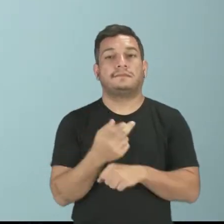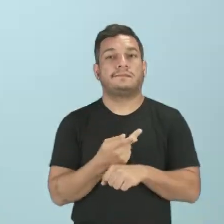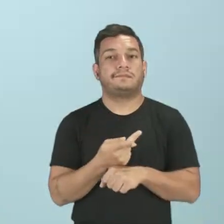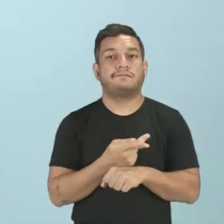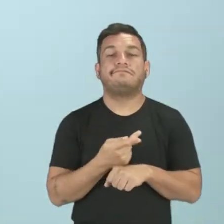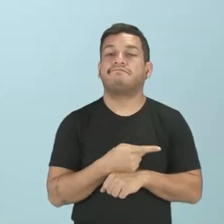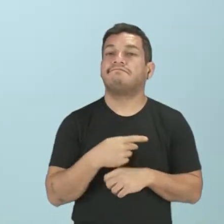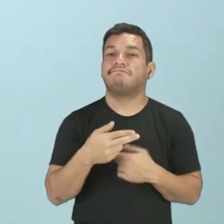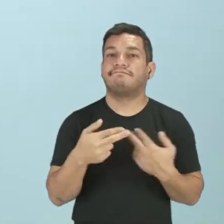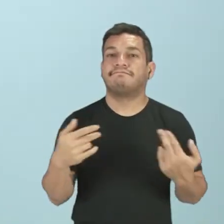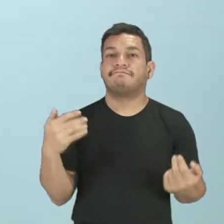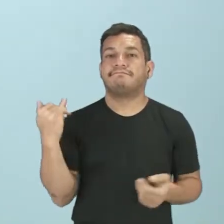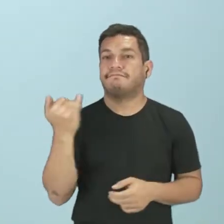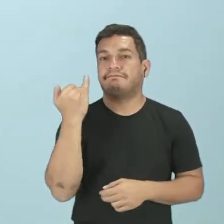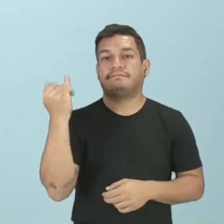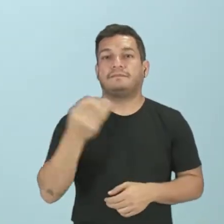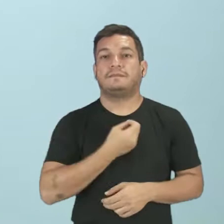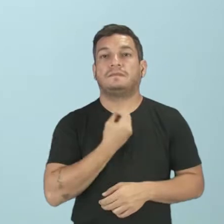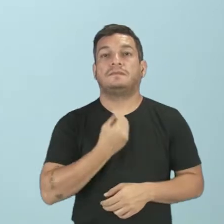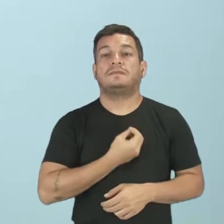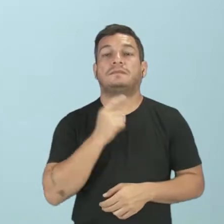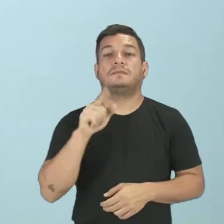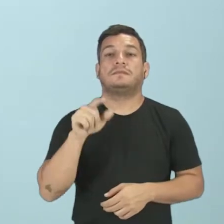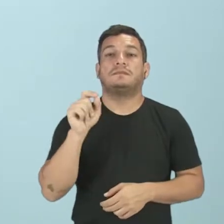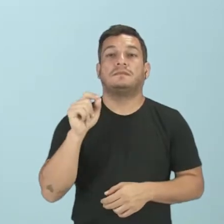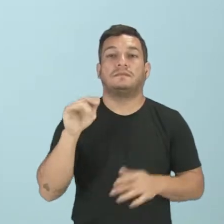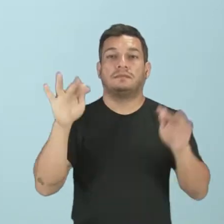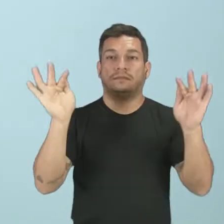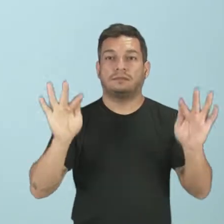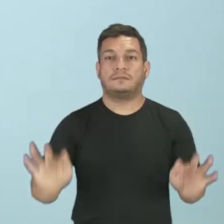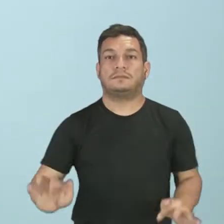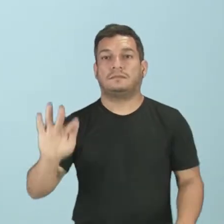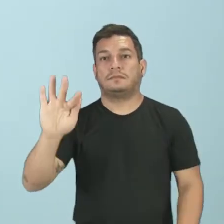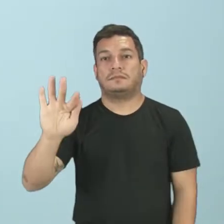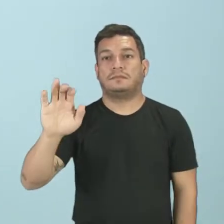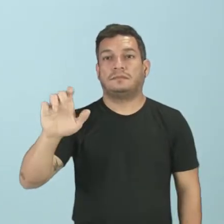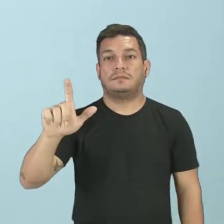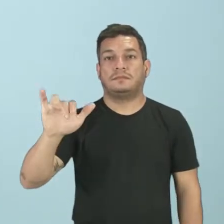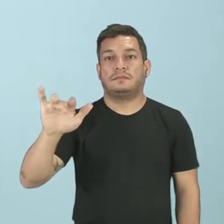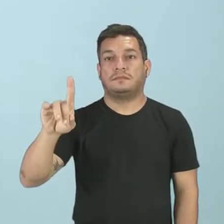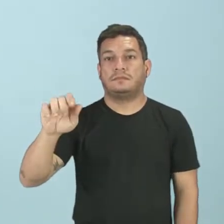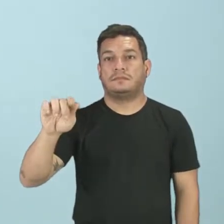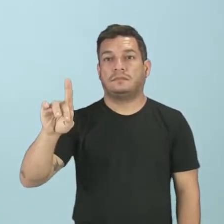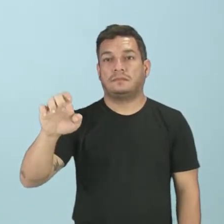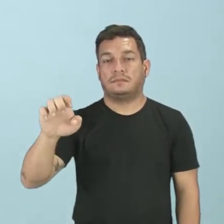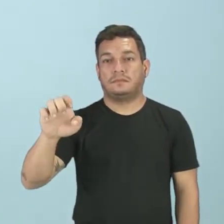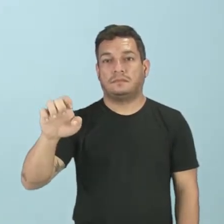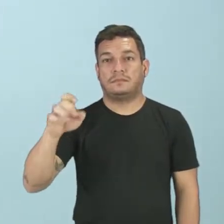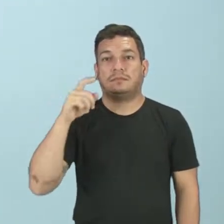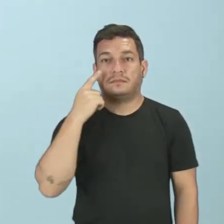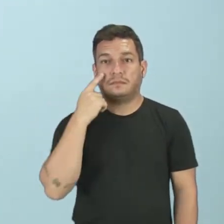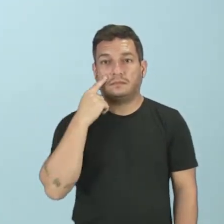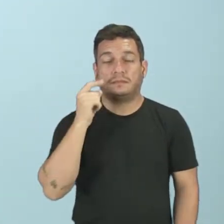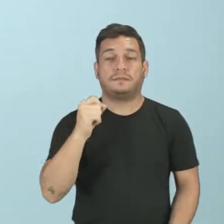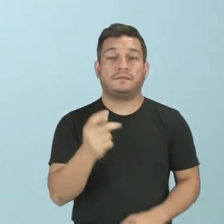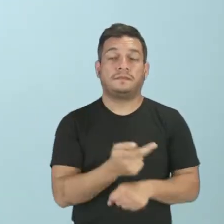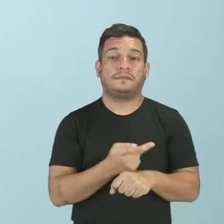buscar algo muito importante na sua vida, que é a felicidade, né? Então, a busca